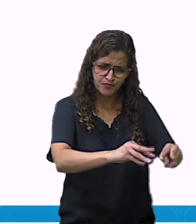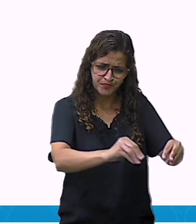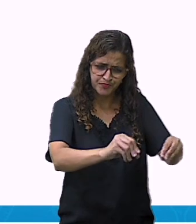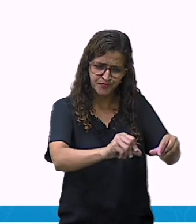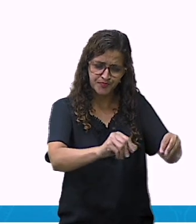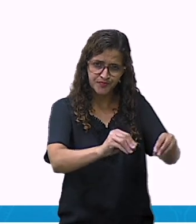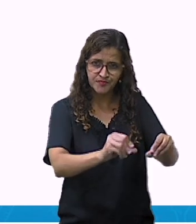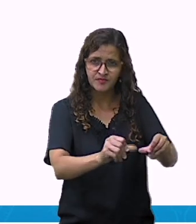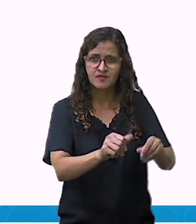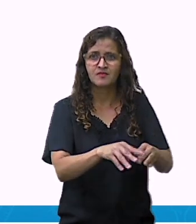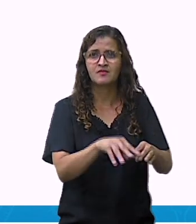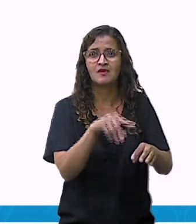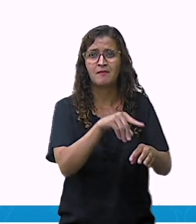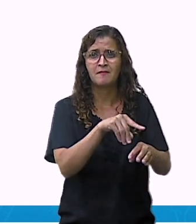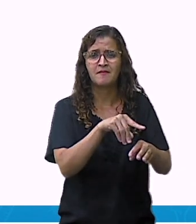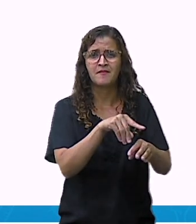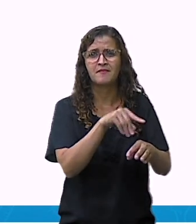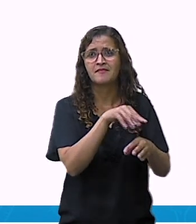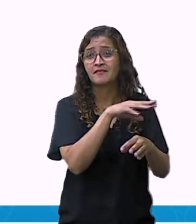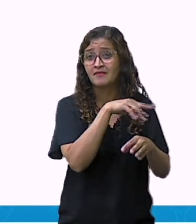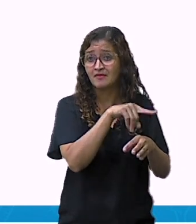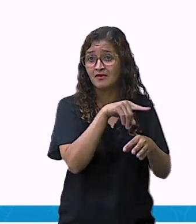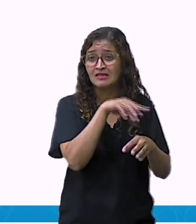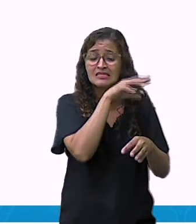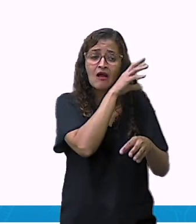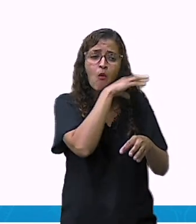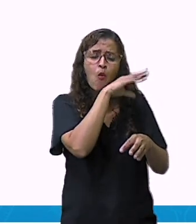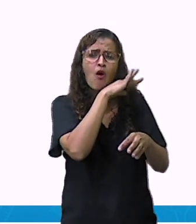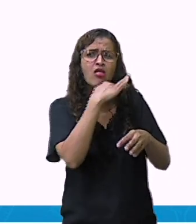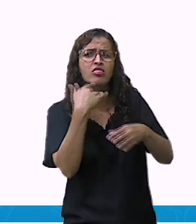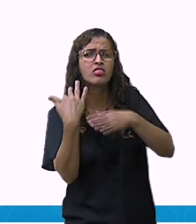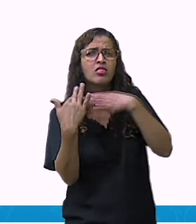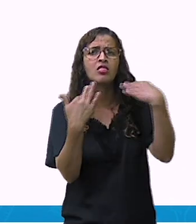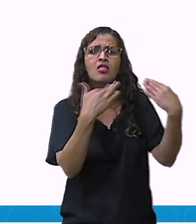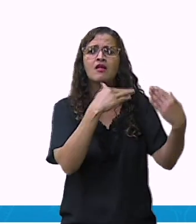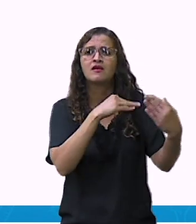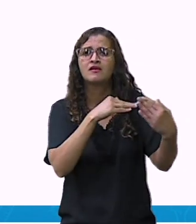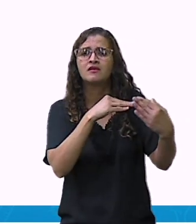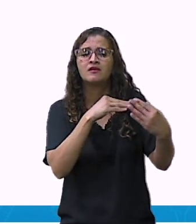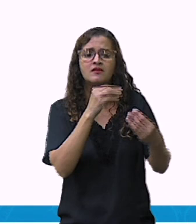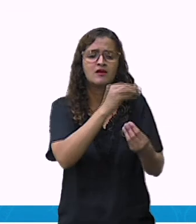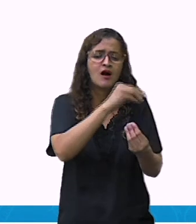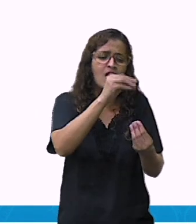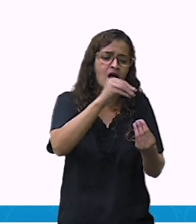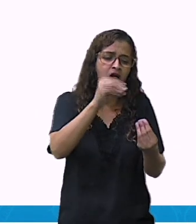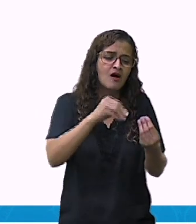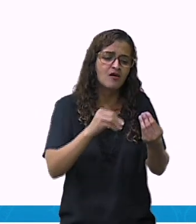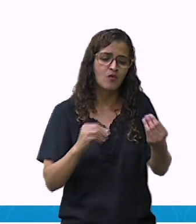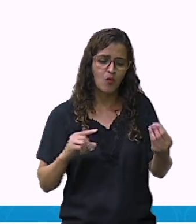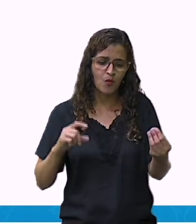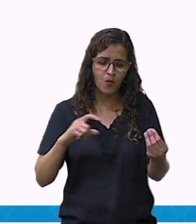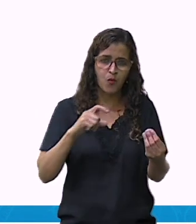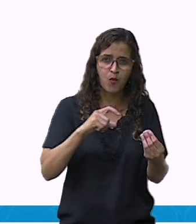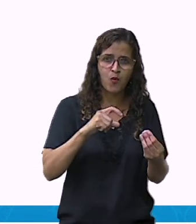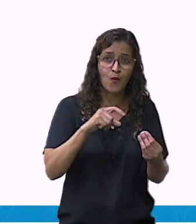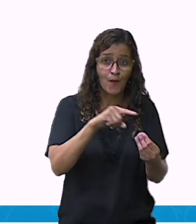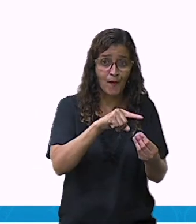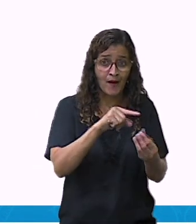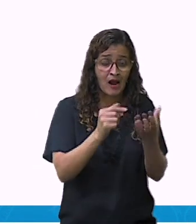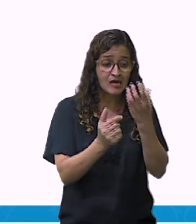e eles vão fazer o quê? No momento que eles vão alimentando, eles vão jogando o líquido